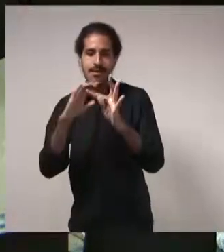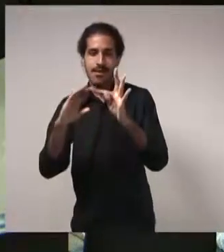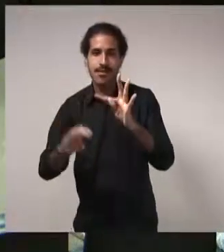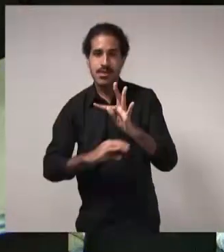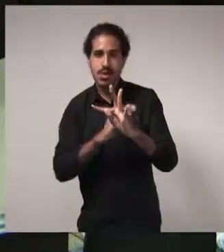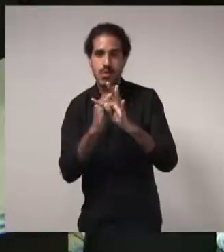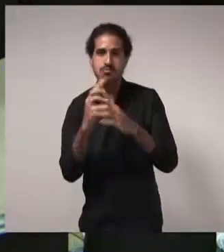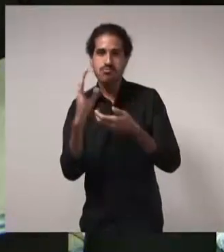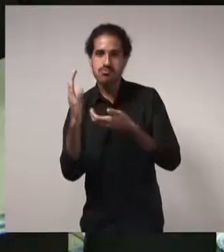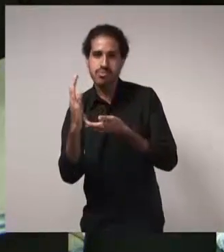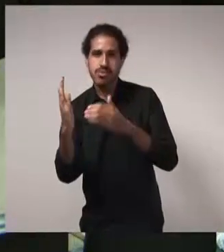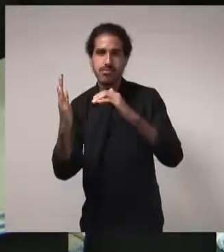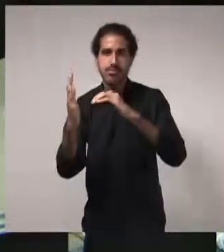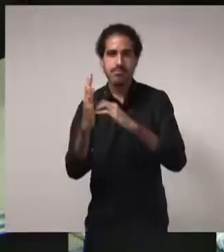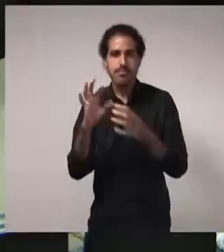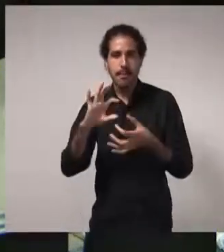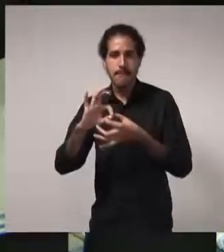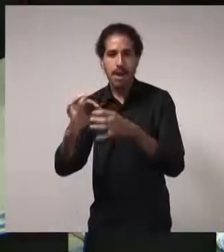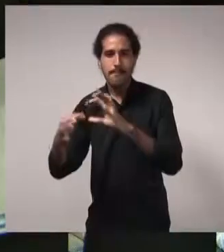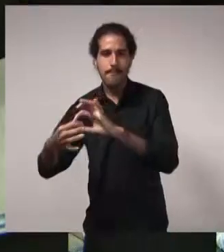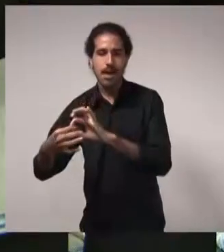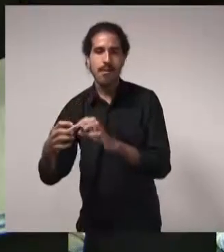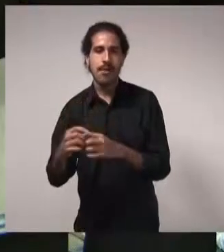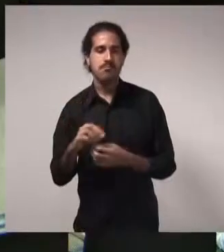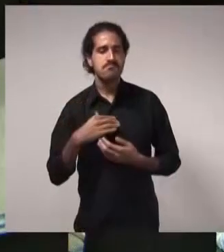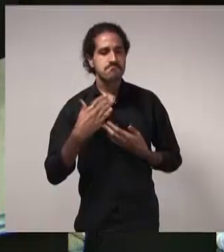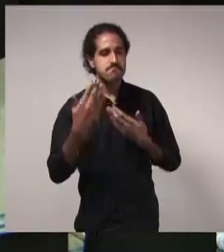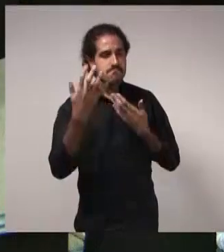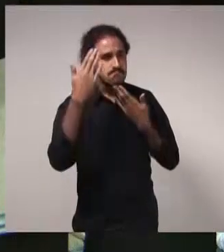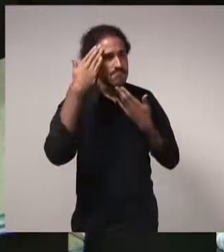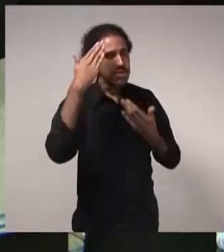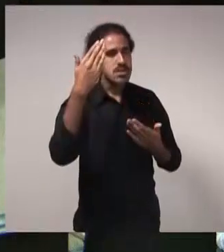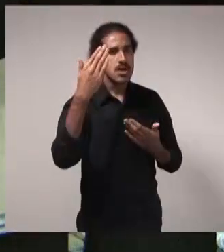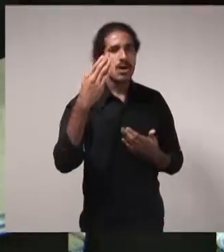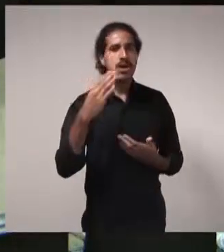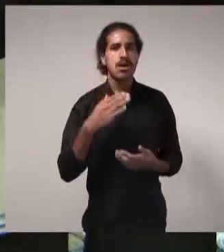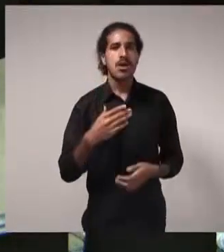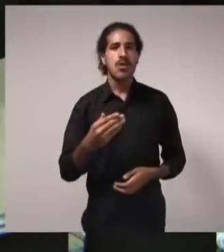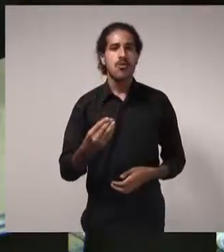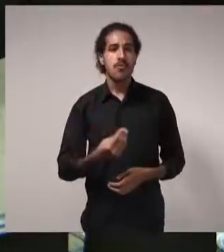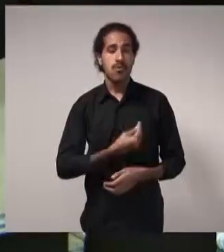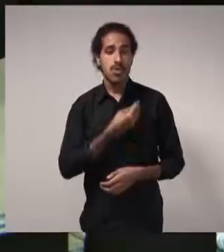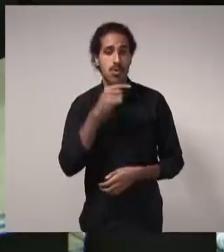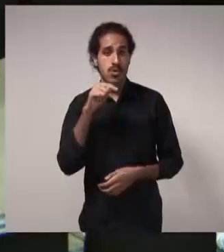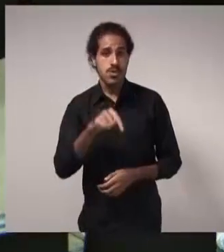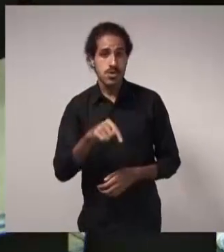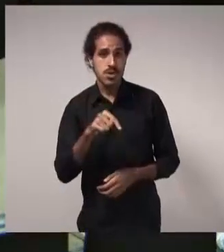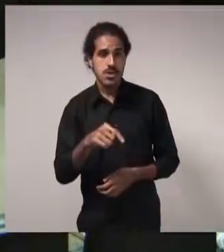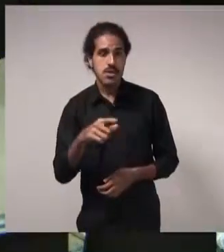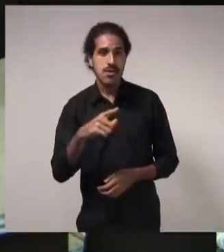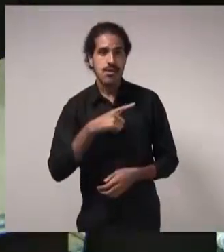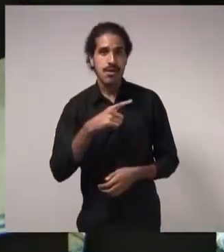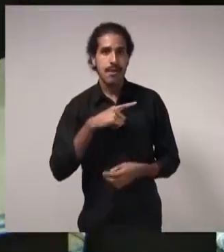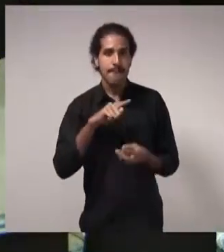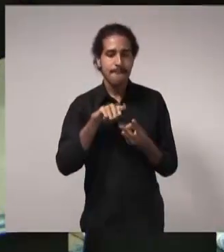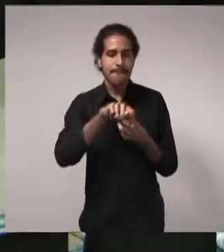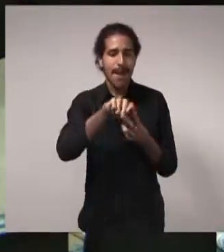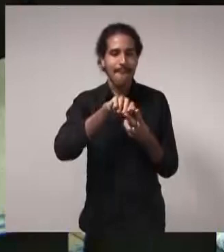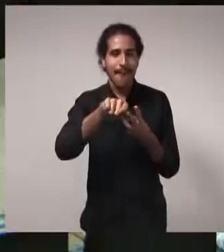Gostaria de parabenizar, inclusive, pela essa iniciativa tripartite, assim dizer,